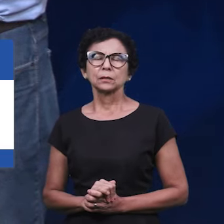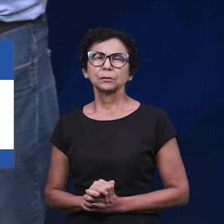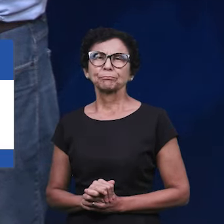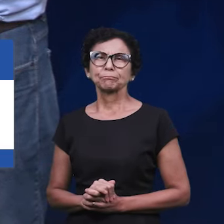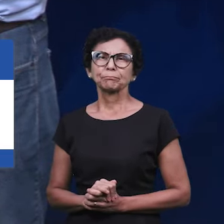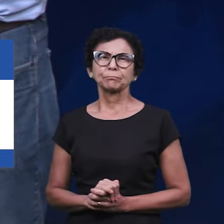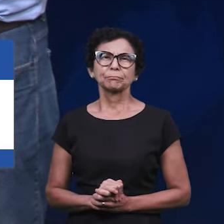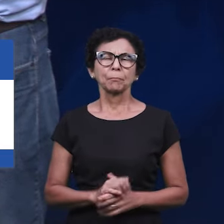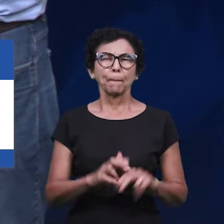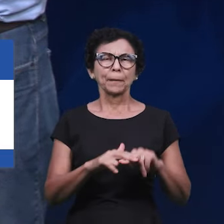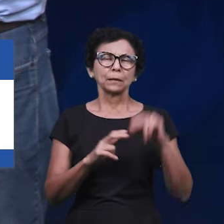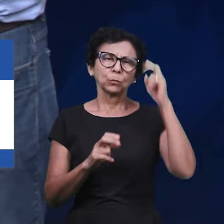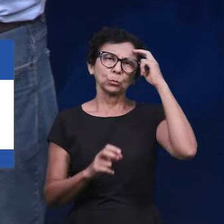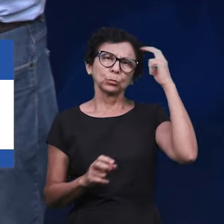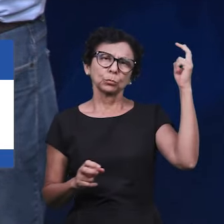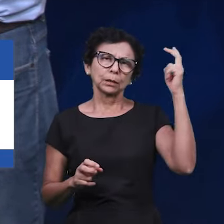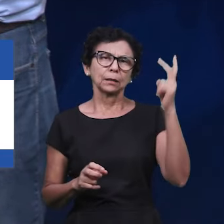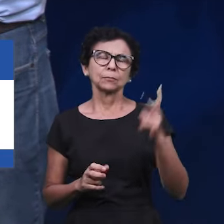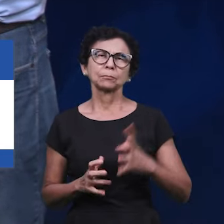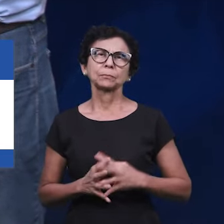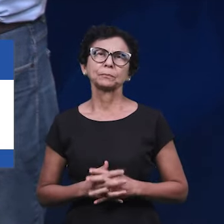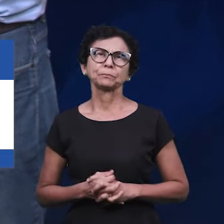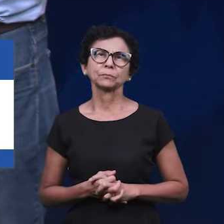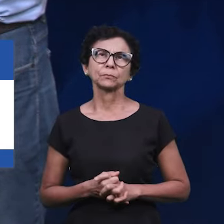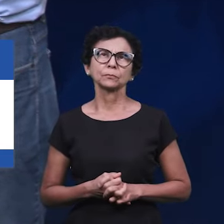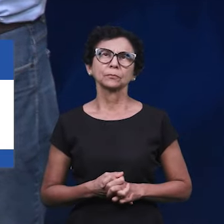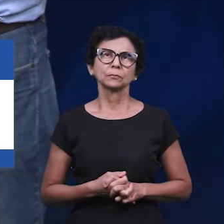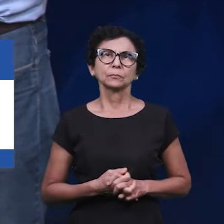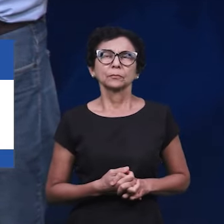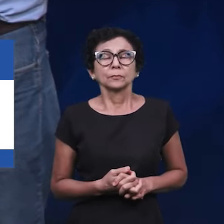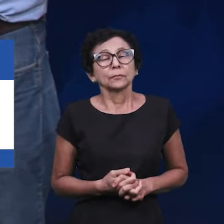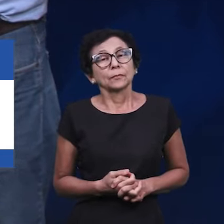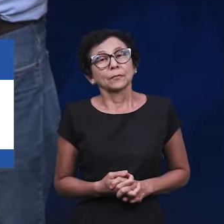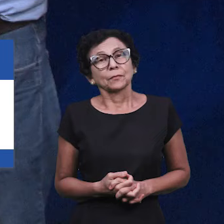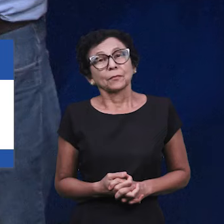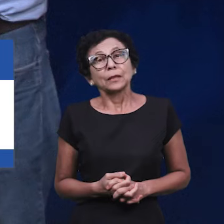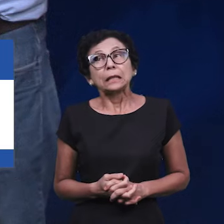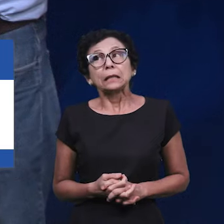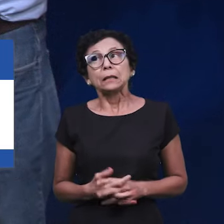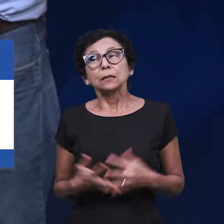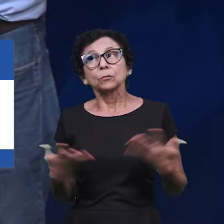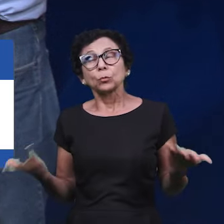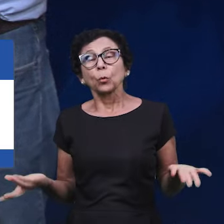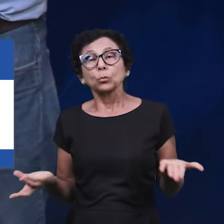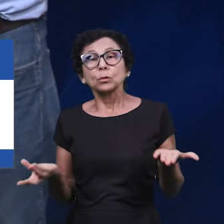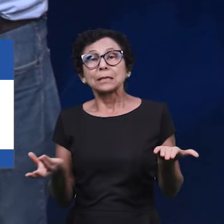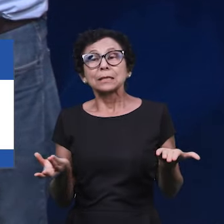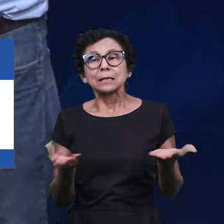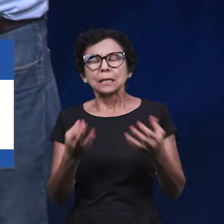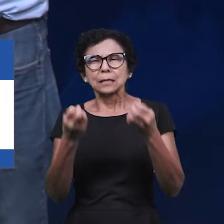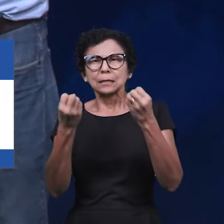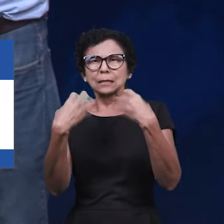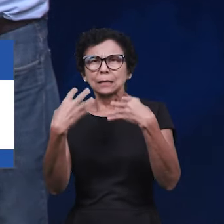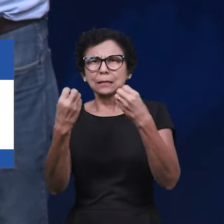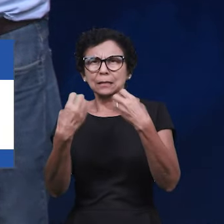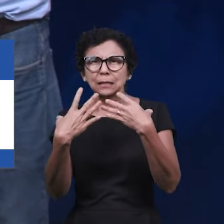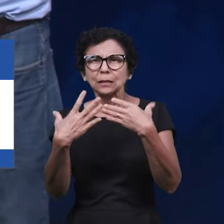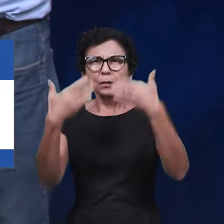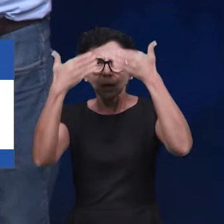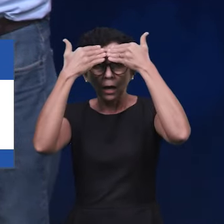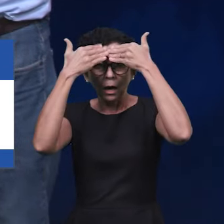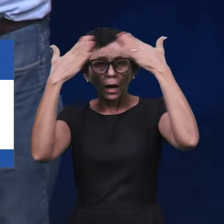o conhecimento para depois colocá-las em prática. E ter recebido estes ensinamentos abre a mente